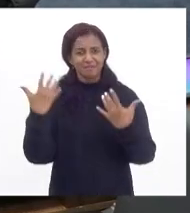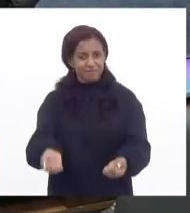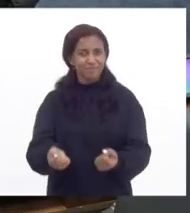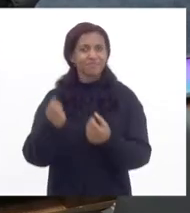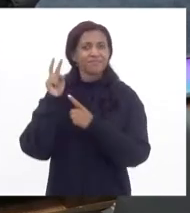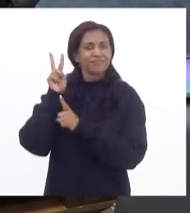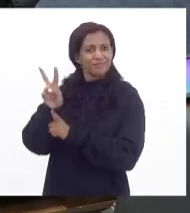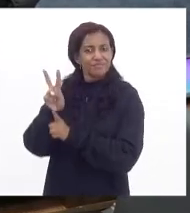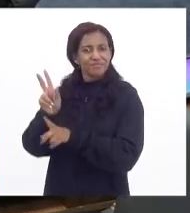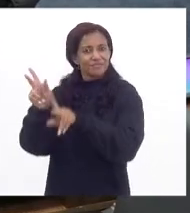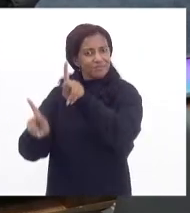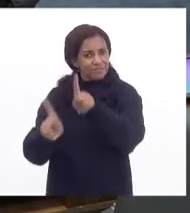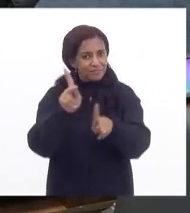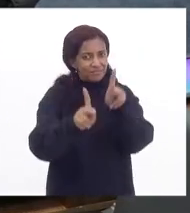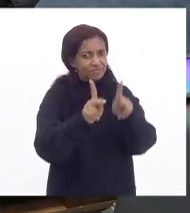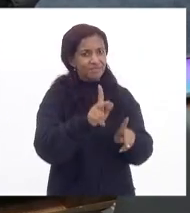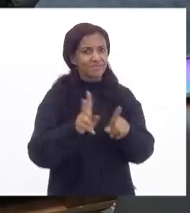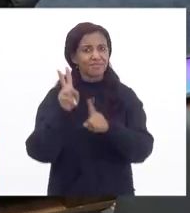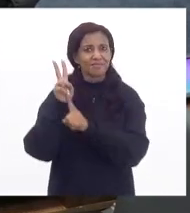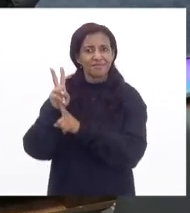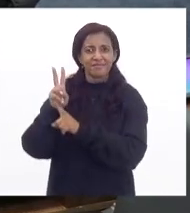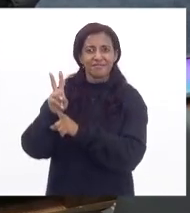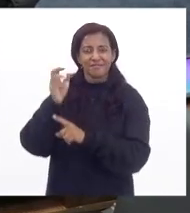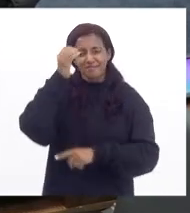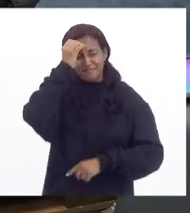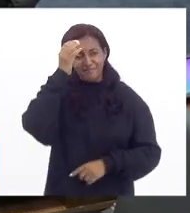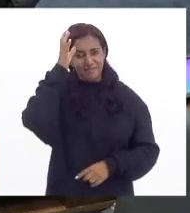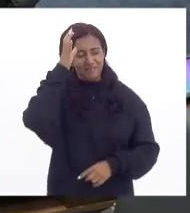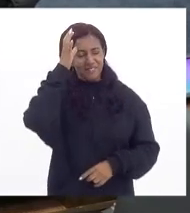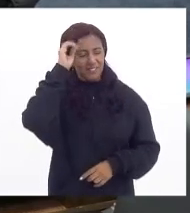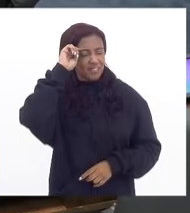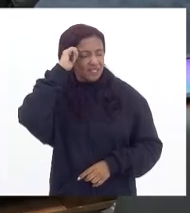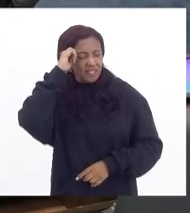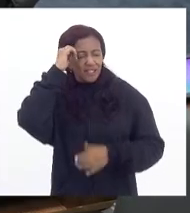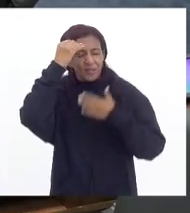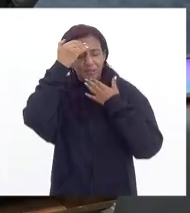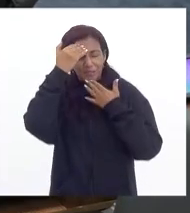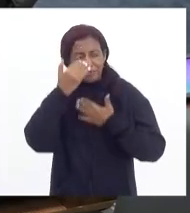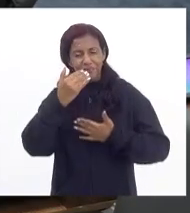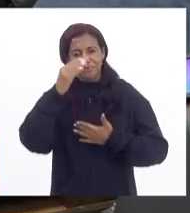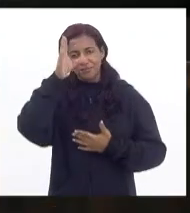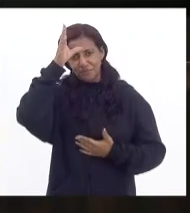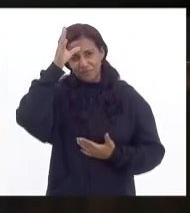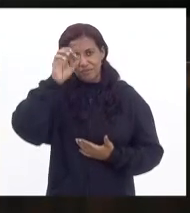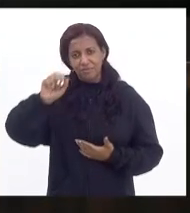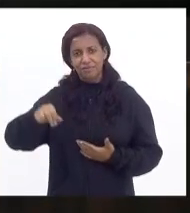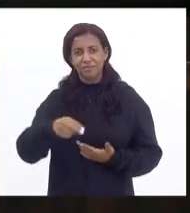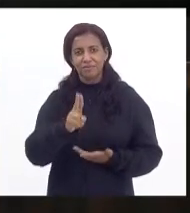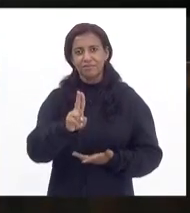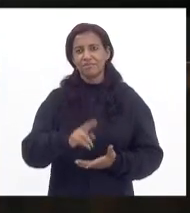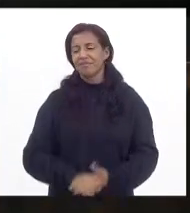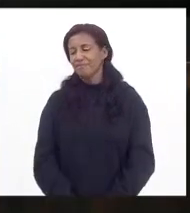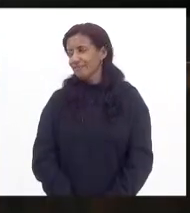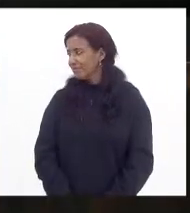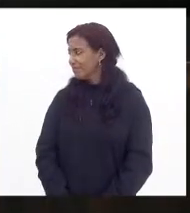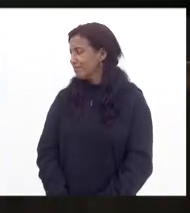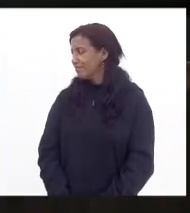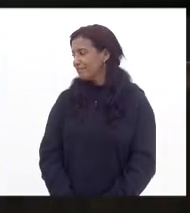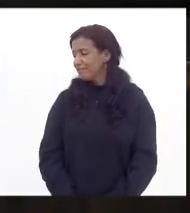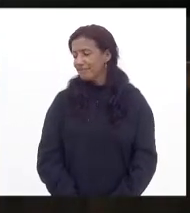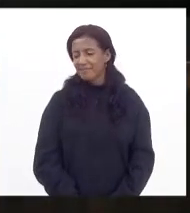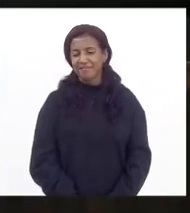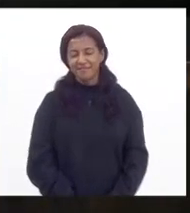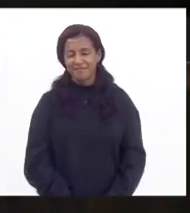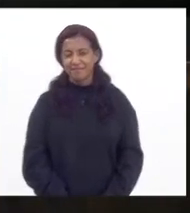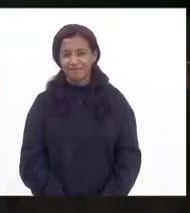os povos indígenas e a cultura negra. Obrigado, tia Ju. Obrigado, deputado Carlos Mink. Para a declaração